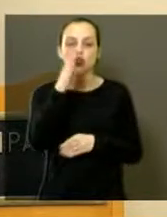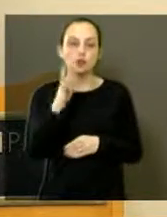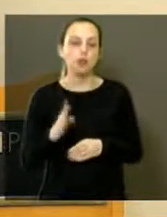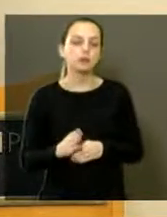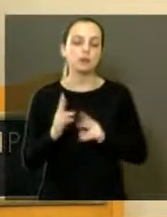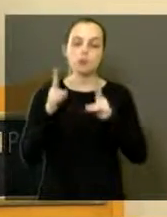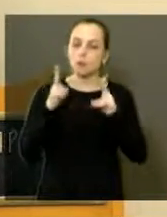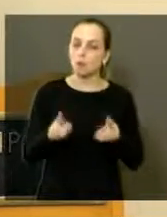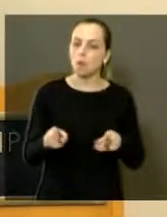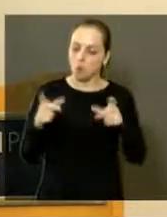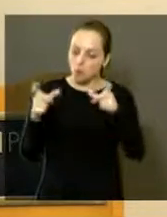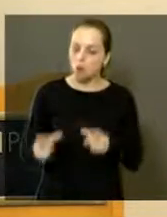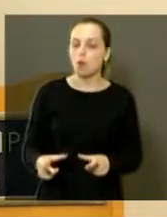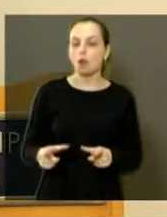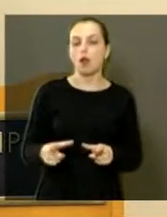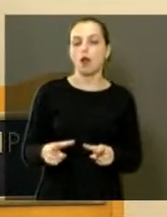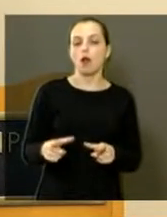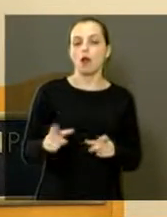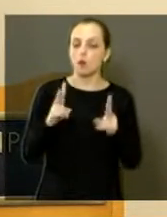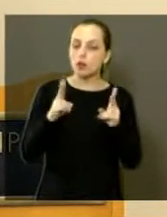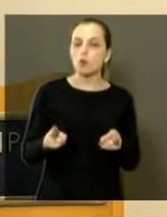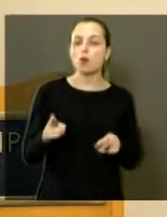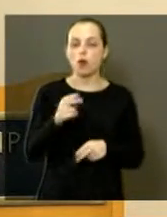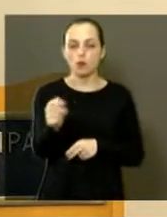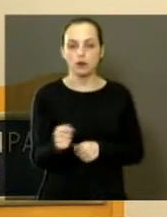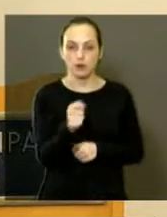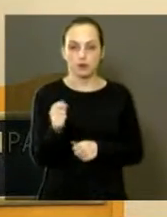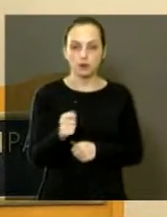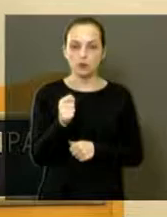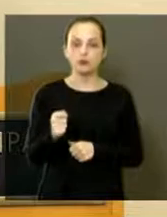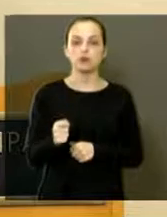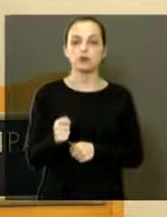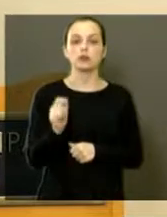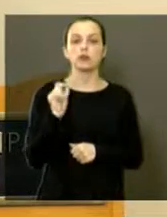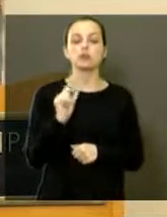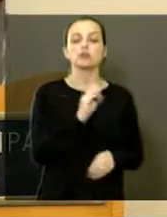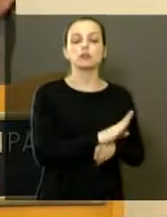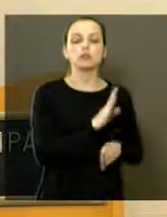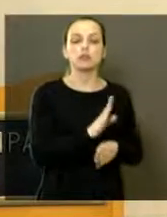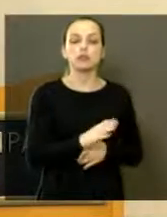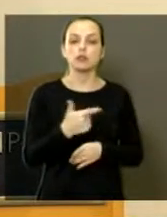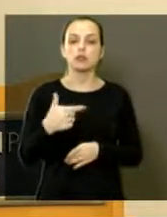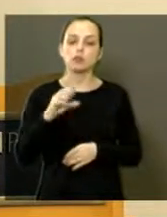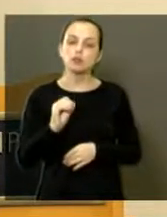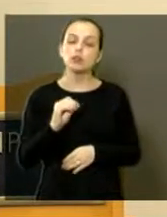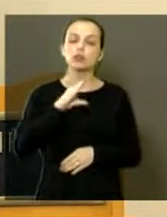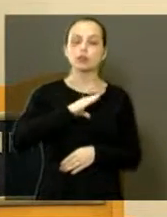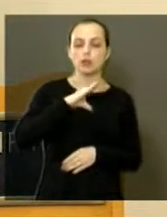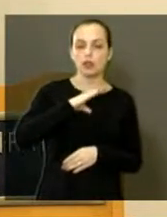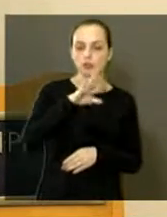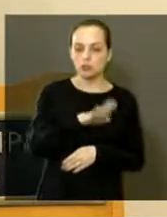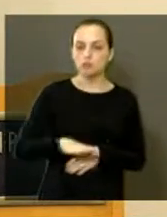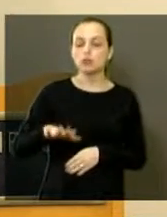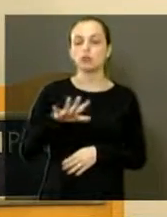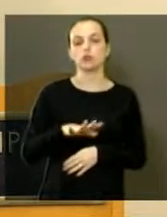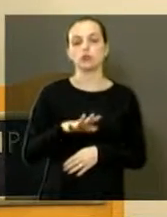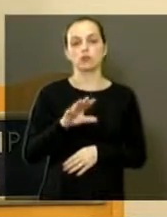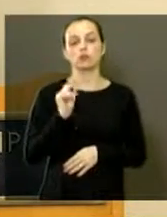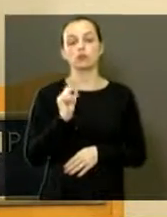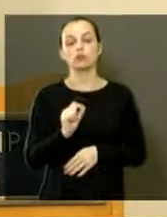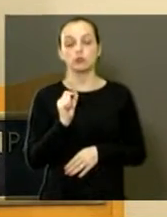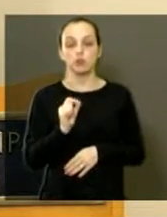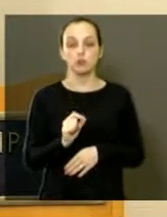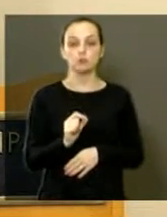igual a hemodiálise de Araraquara. E atende 20 cidades. Então,